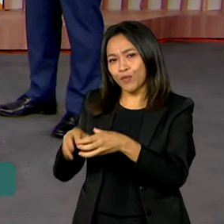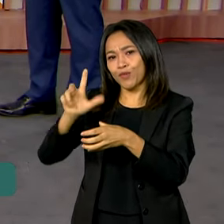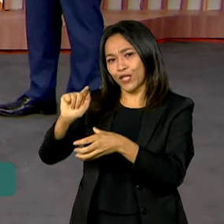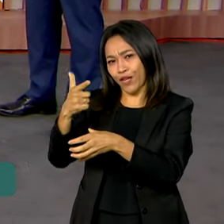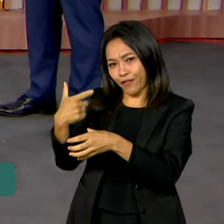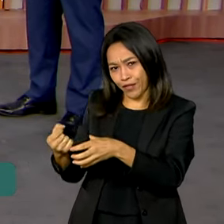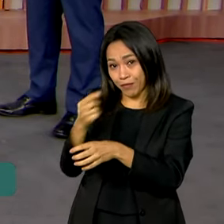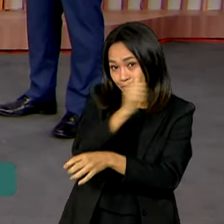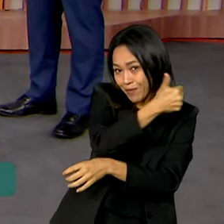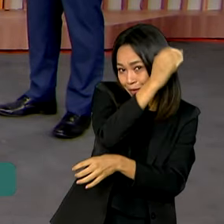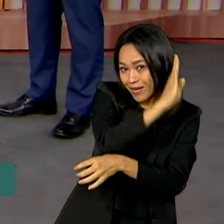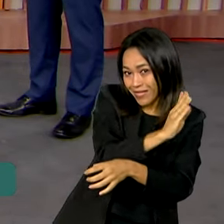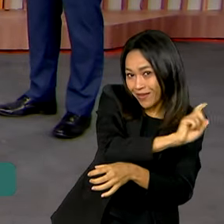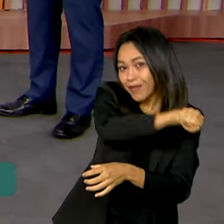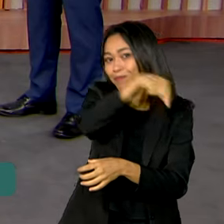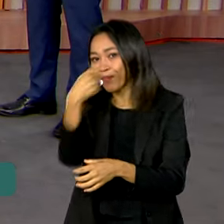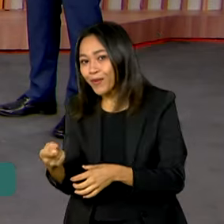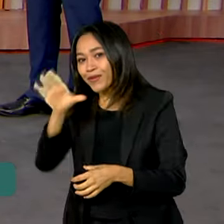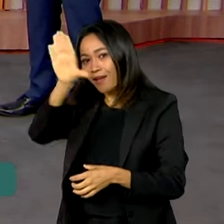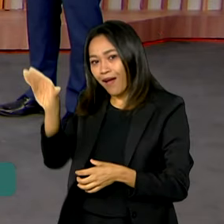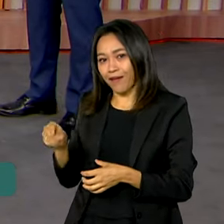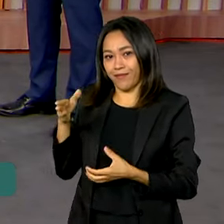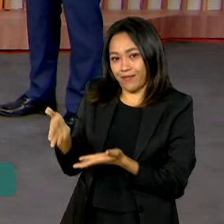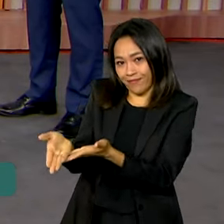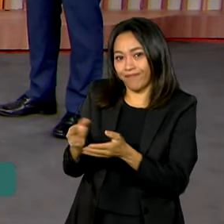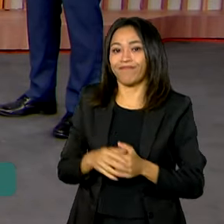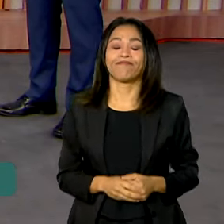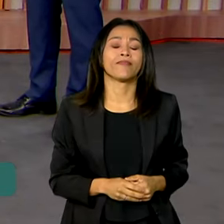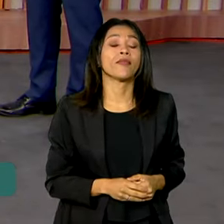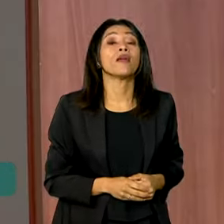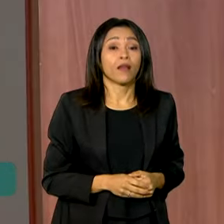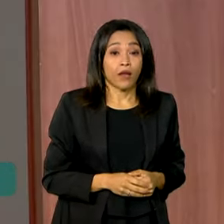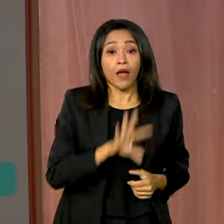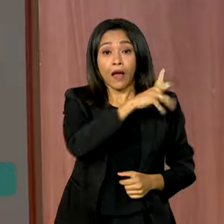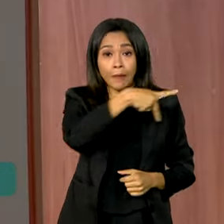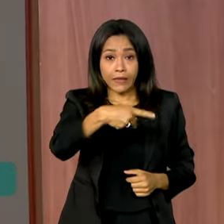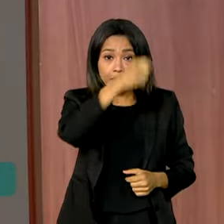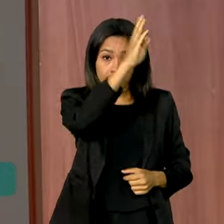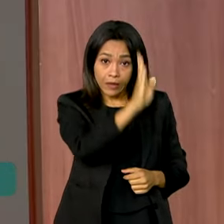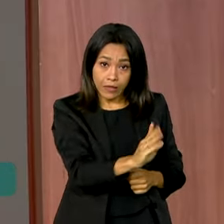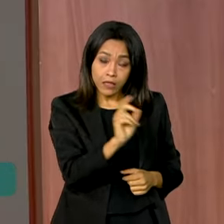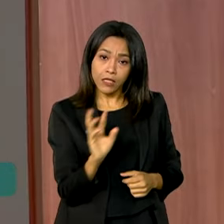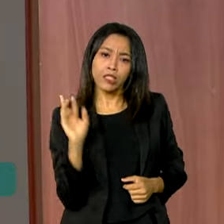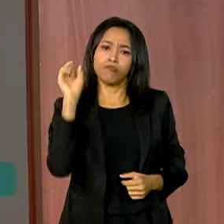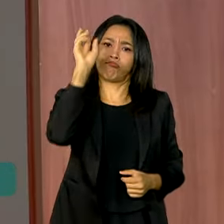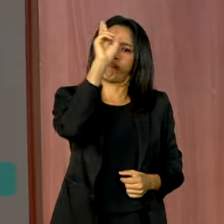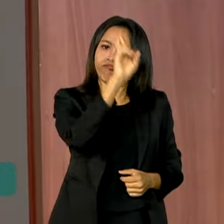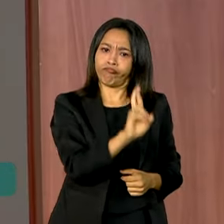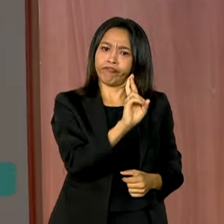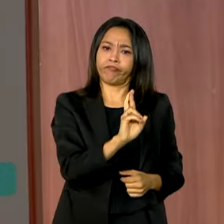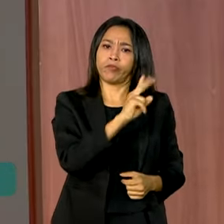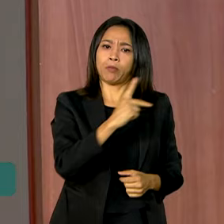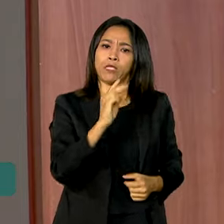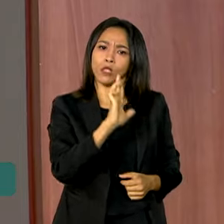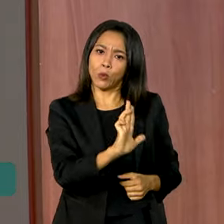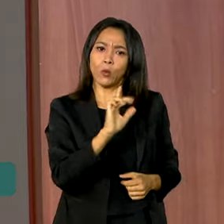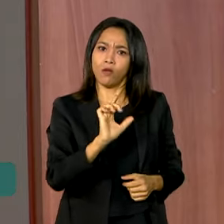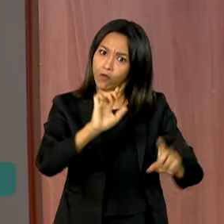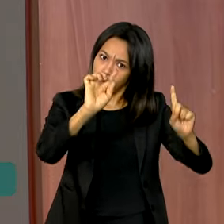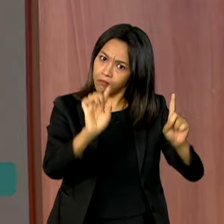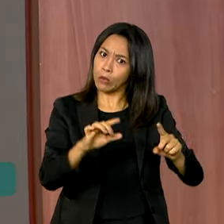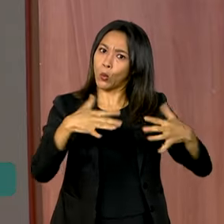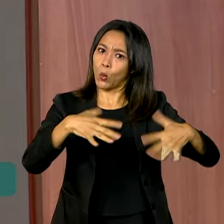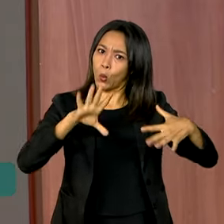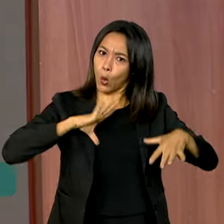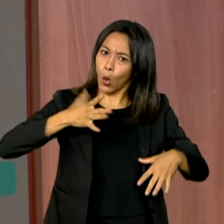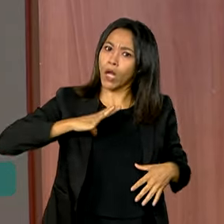depois do Brasil. Então, nessa presidência do Brasil, liderada pelo presidente Lula, foi uma decisão muito ousada,